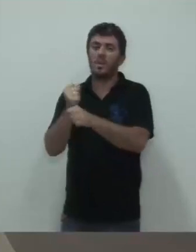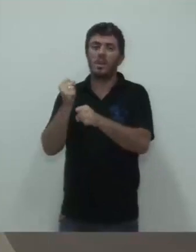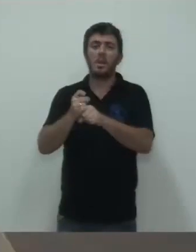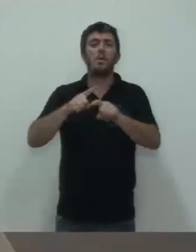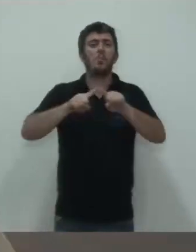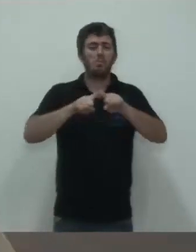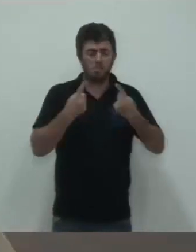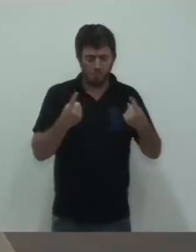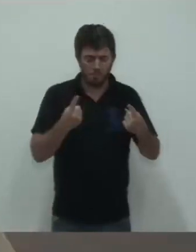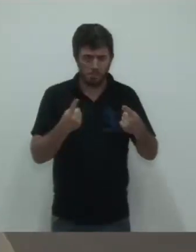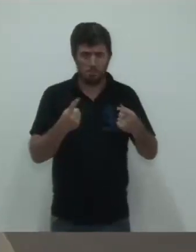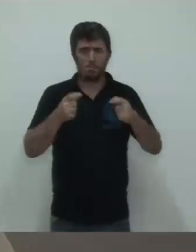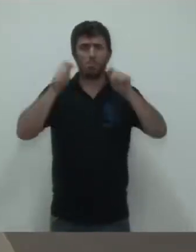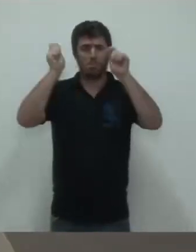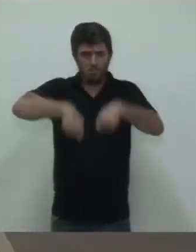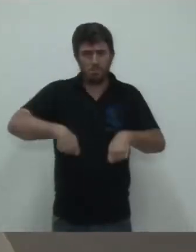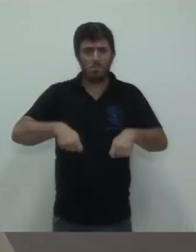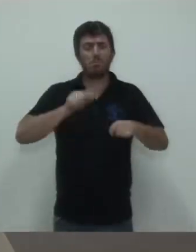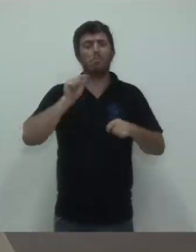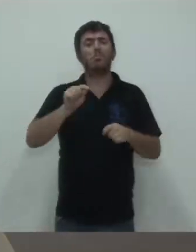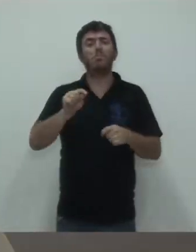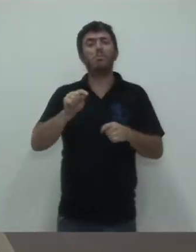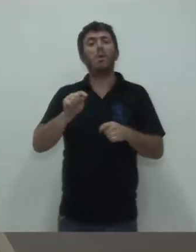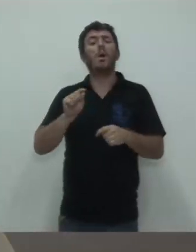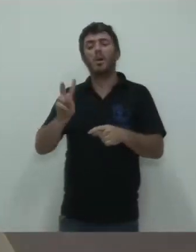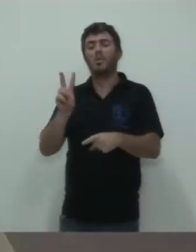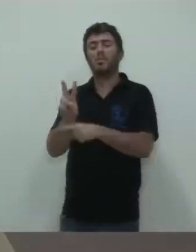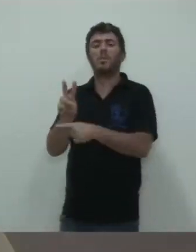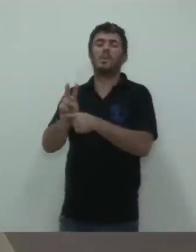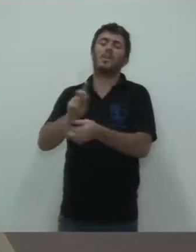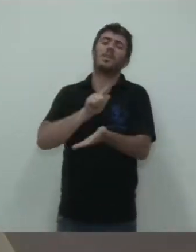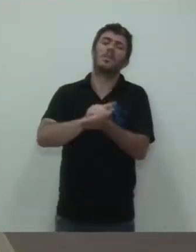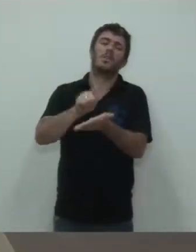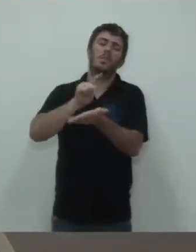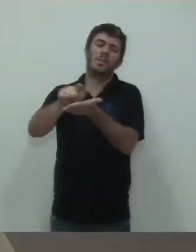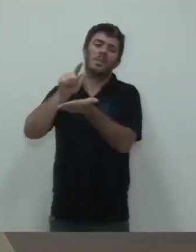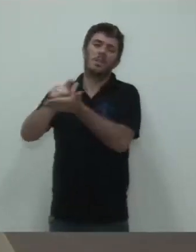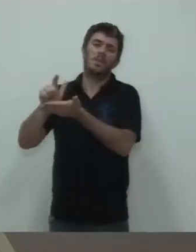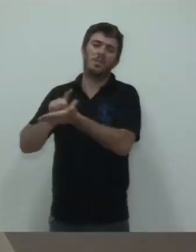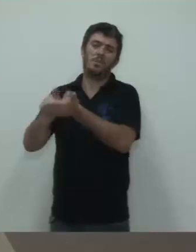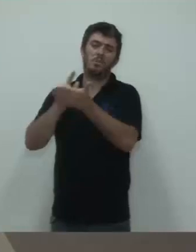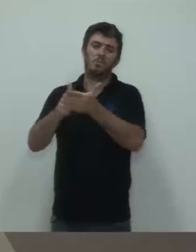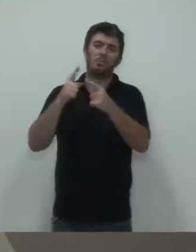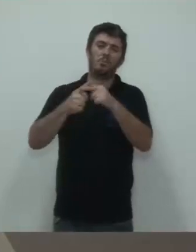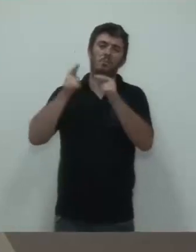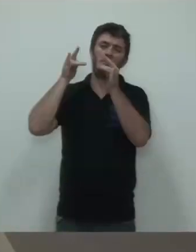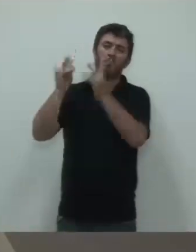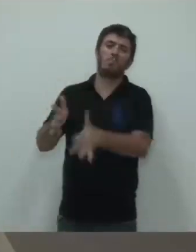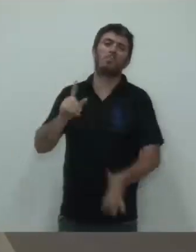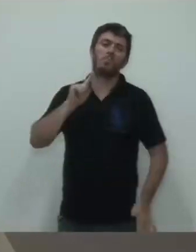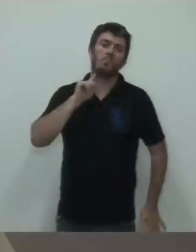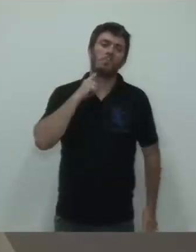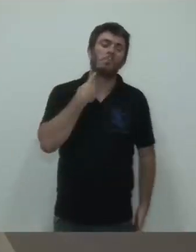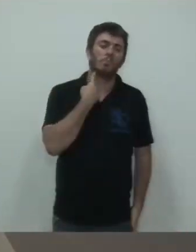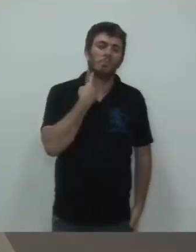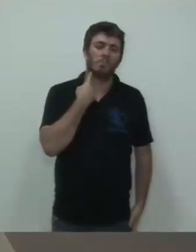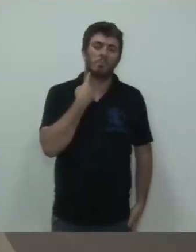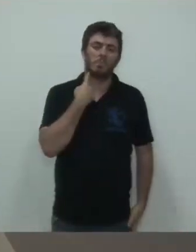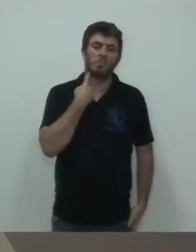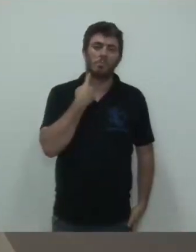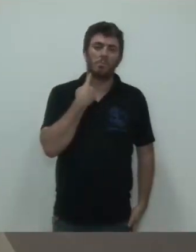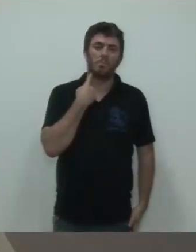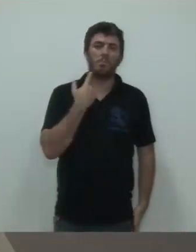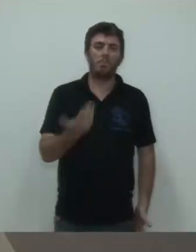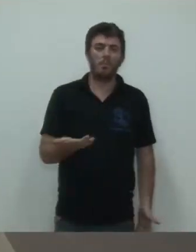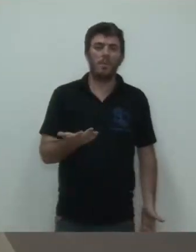que pode ser feito, o que a gente pede insistentemente, e parece que agora começaram a fazer, e tomara que realmente façam,